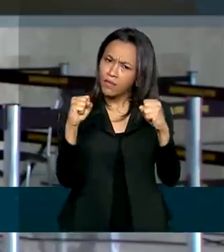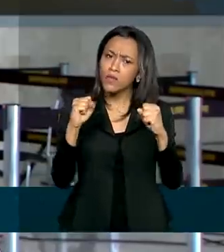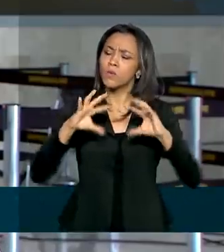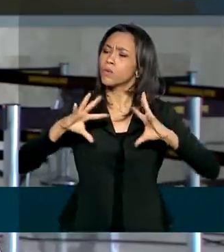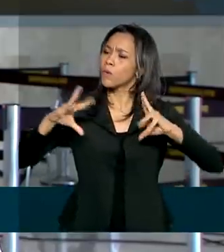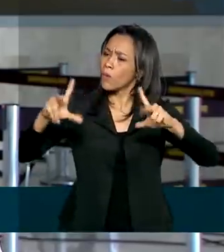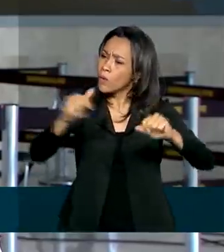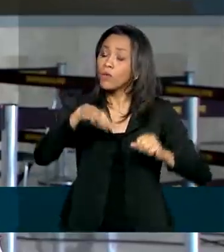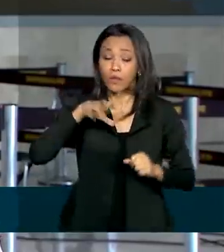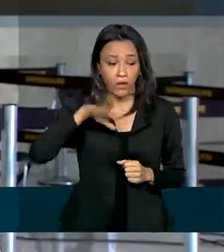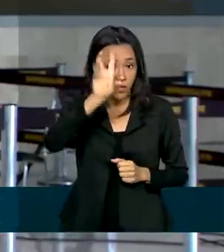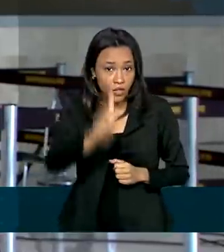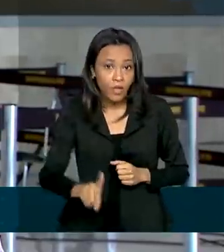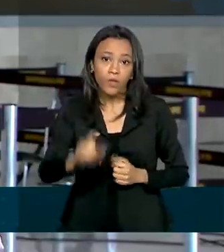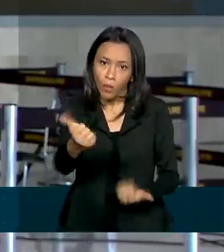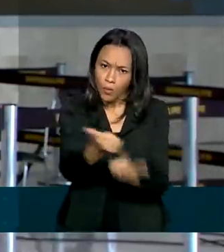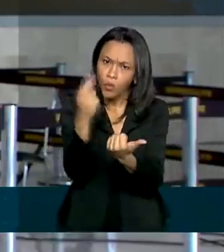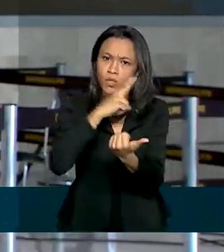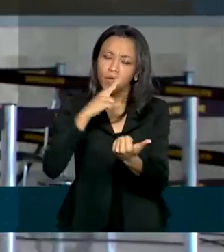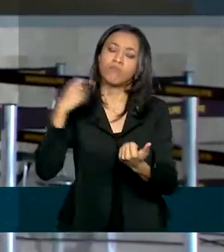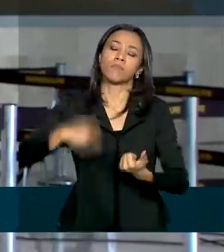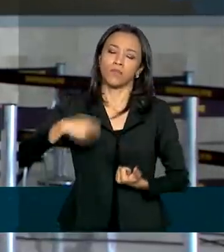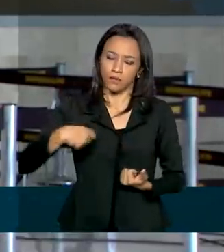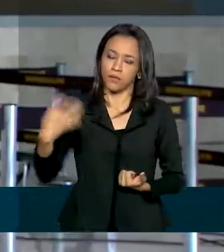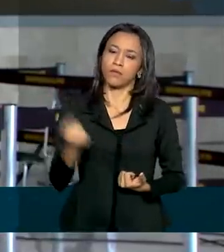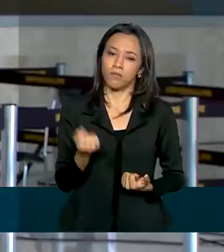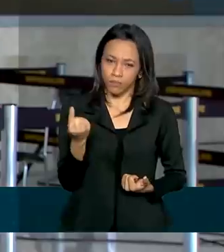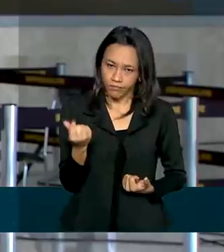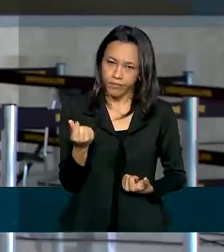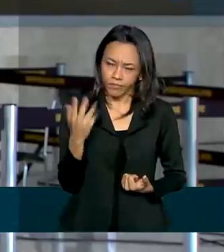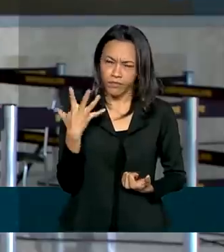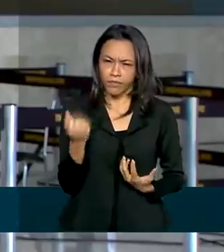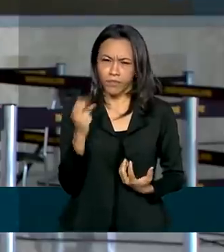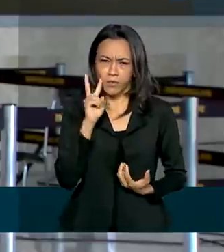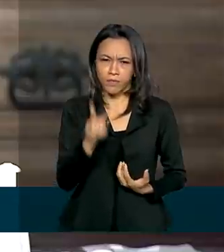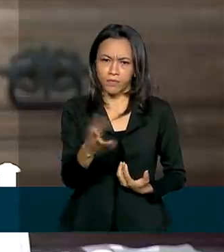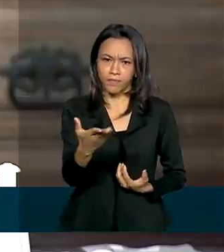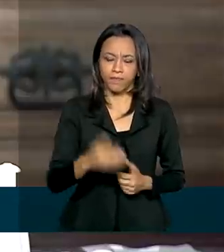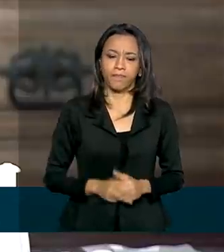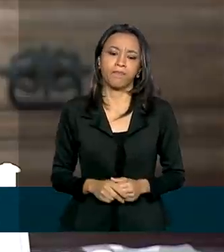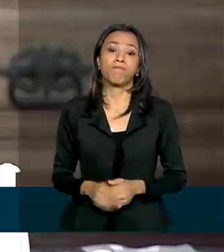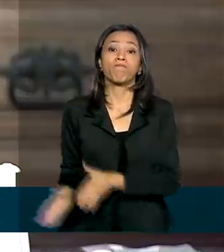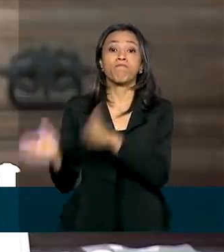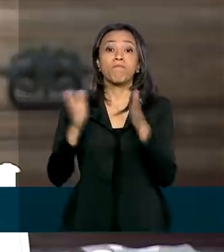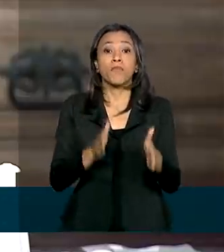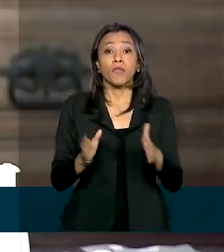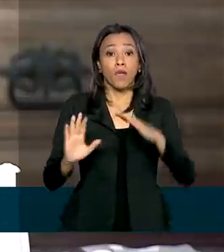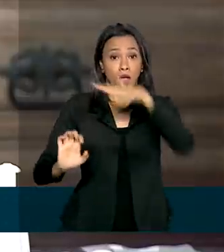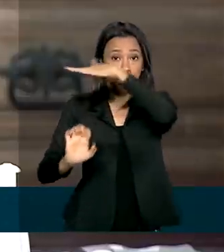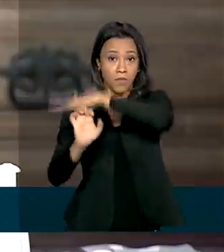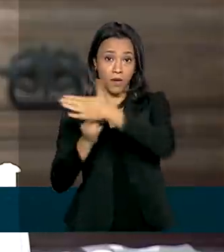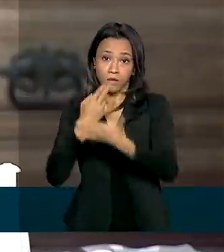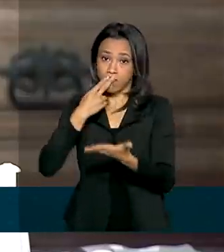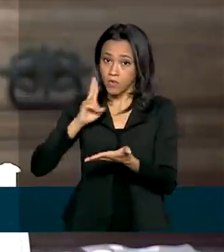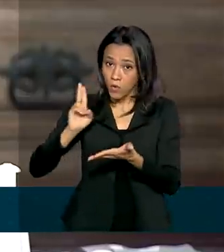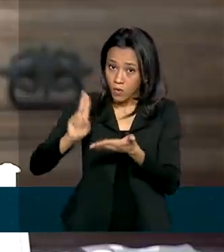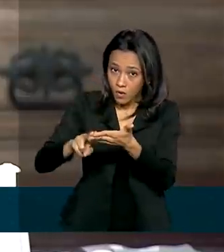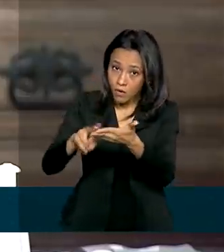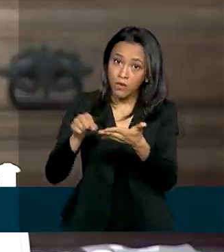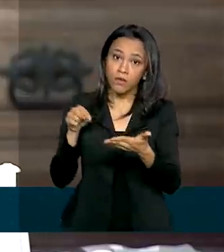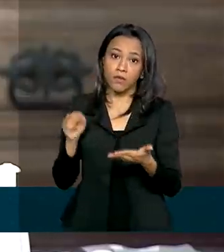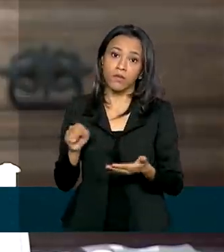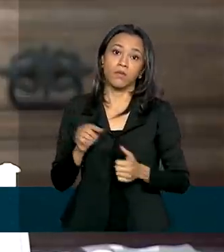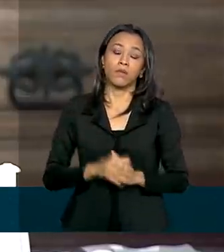tem direito ao benefício deve receber. Vamos ouvir. Os Correios assinou